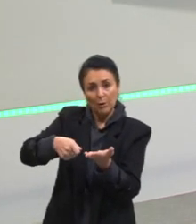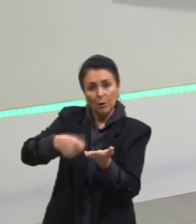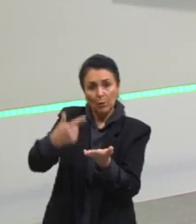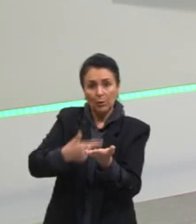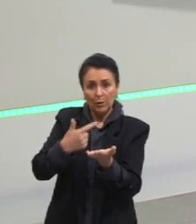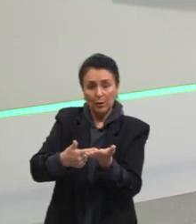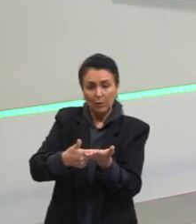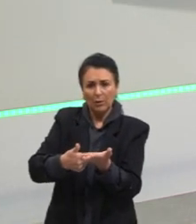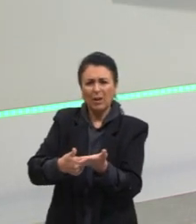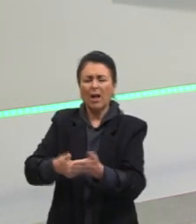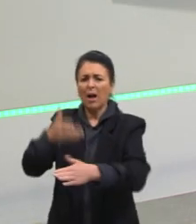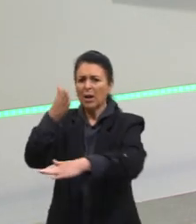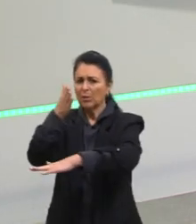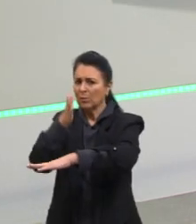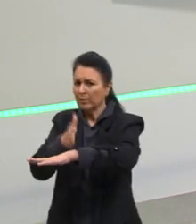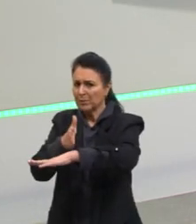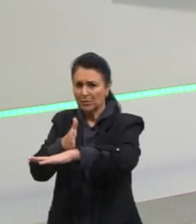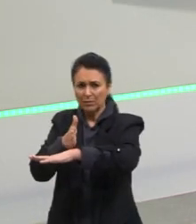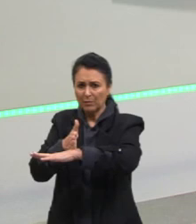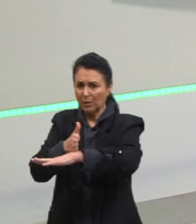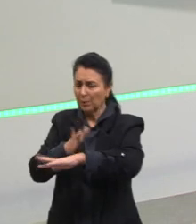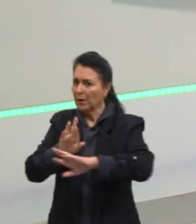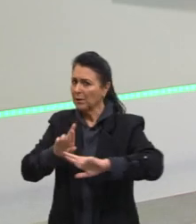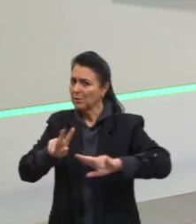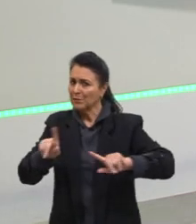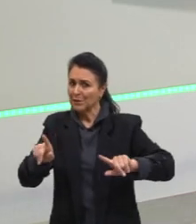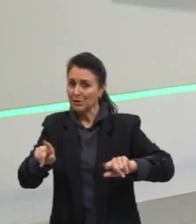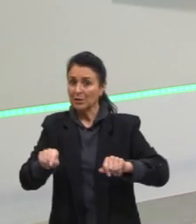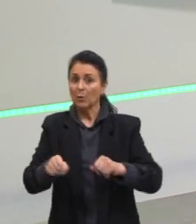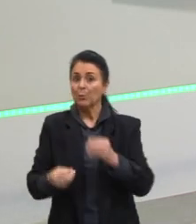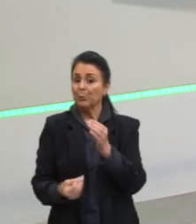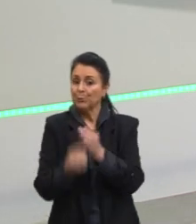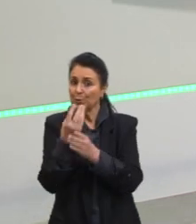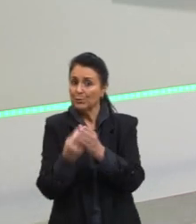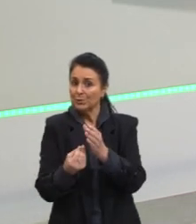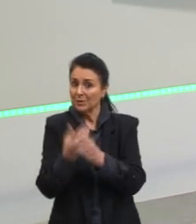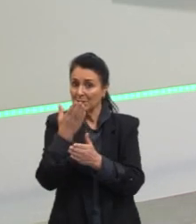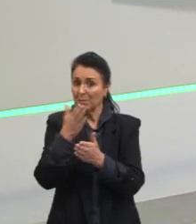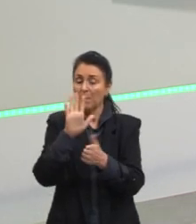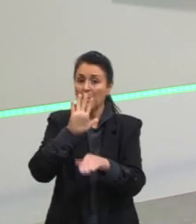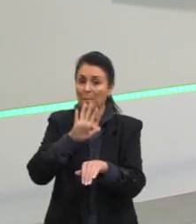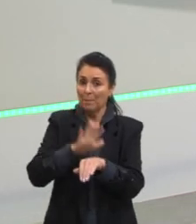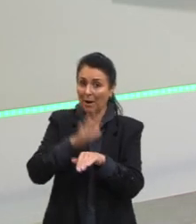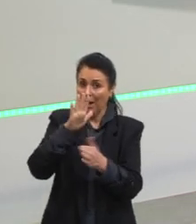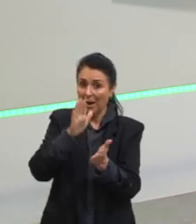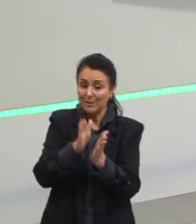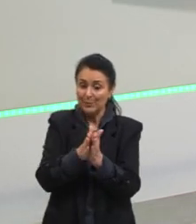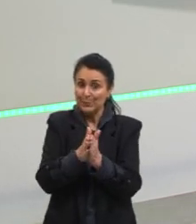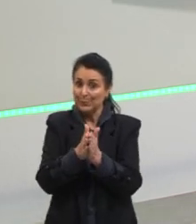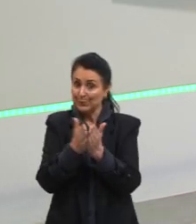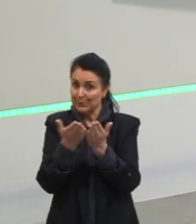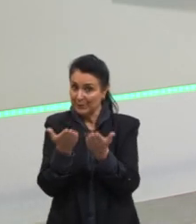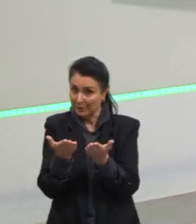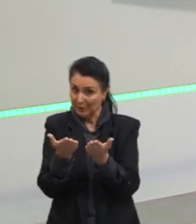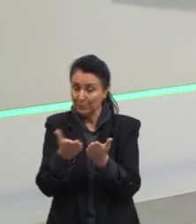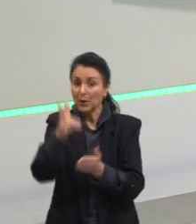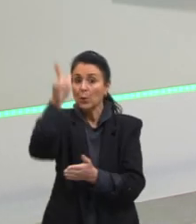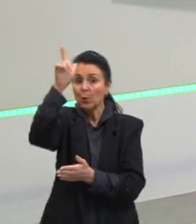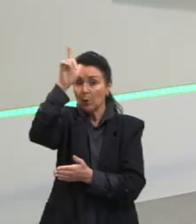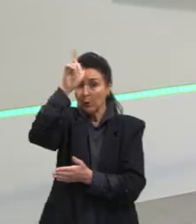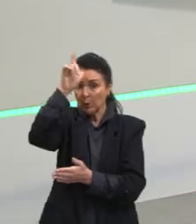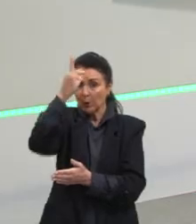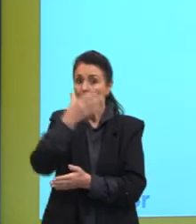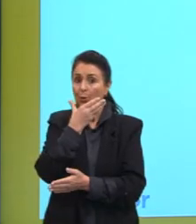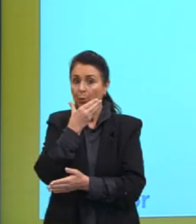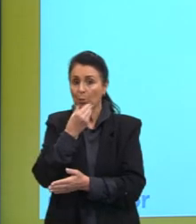medieval. Então, assim, se podiam produzir mais livros, no caso, mais Bíblias, e Lutero queria que ela fosse,